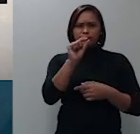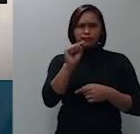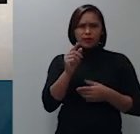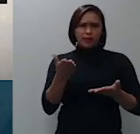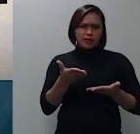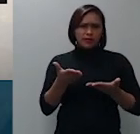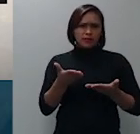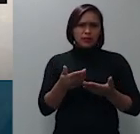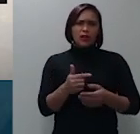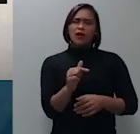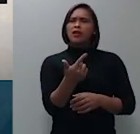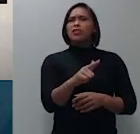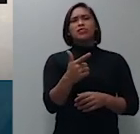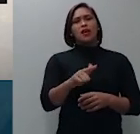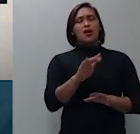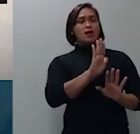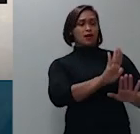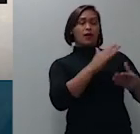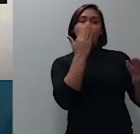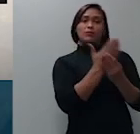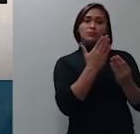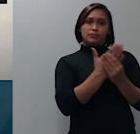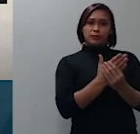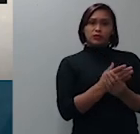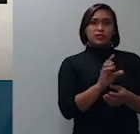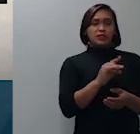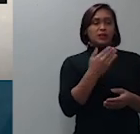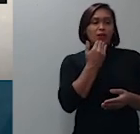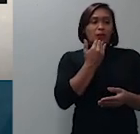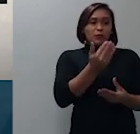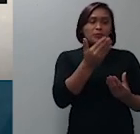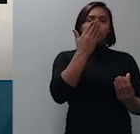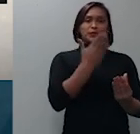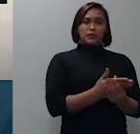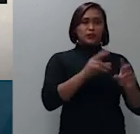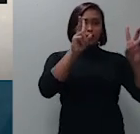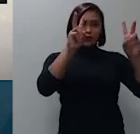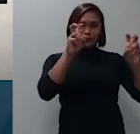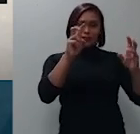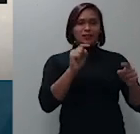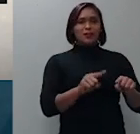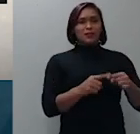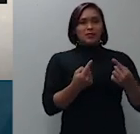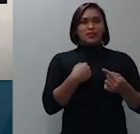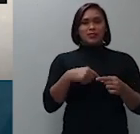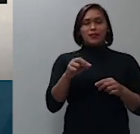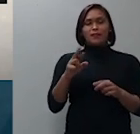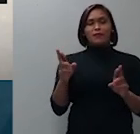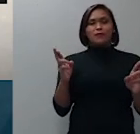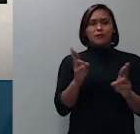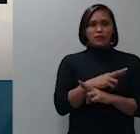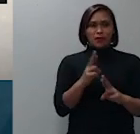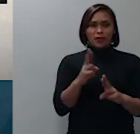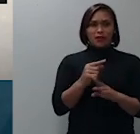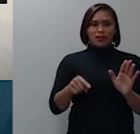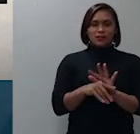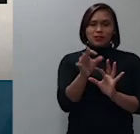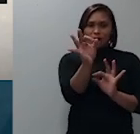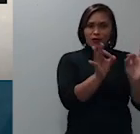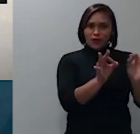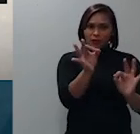irá suscitar com o advogado depende da matéria se foi em relação a organização da